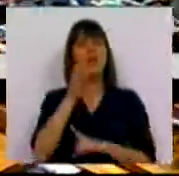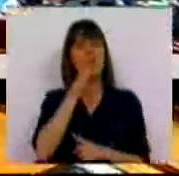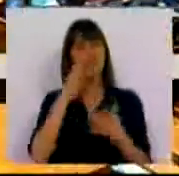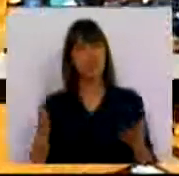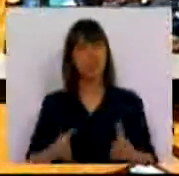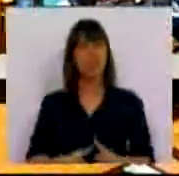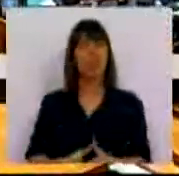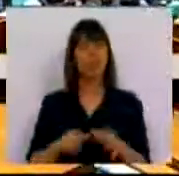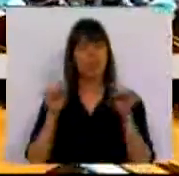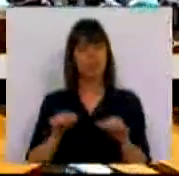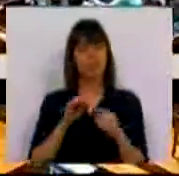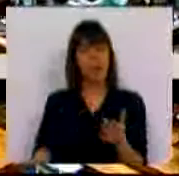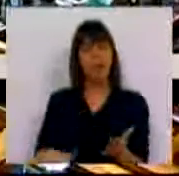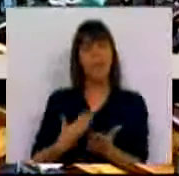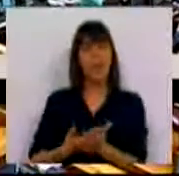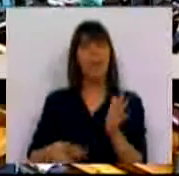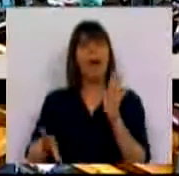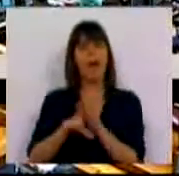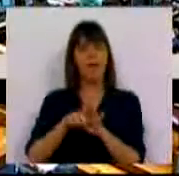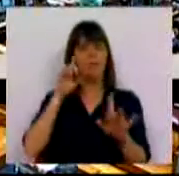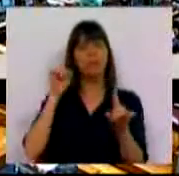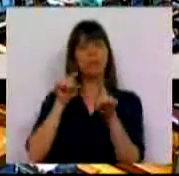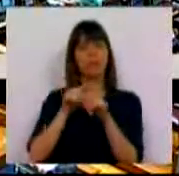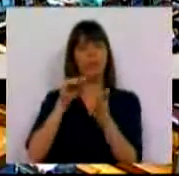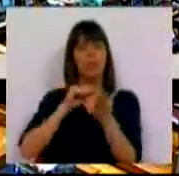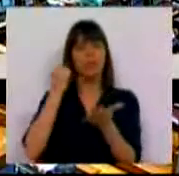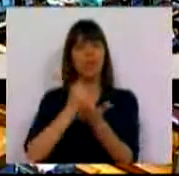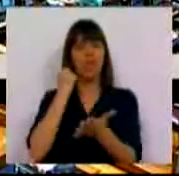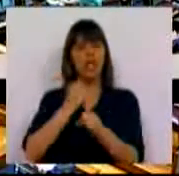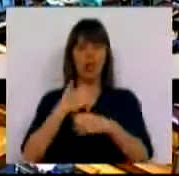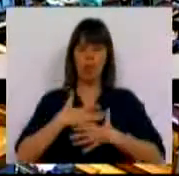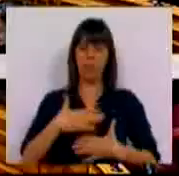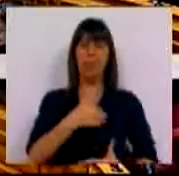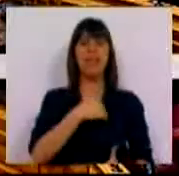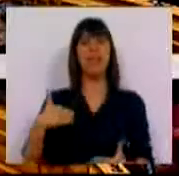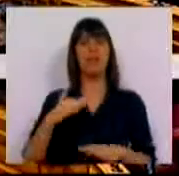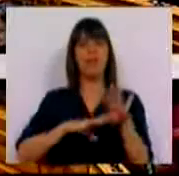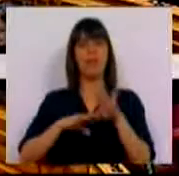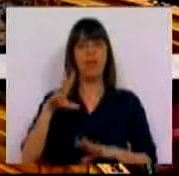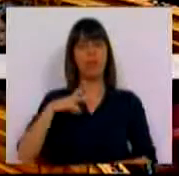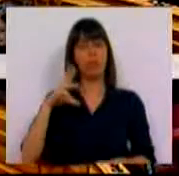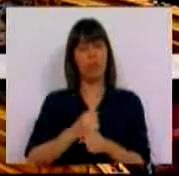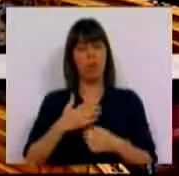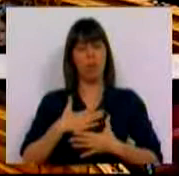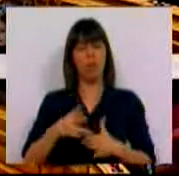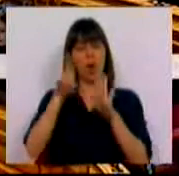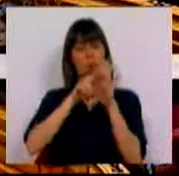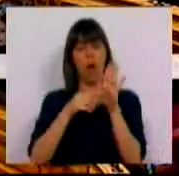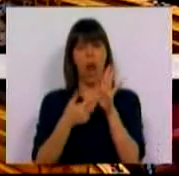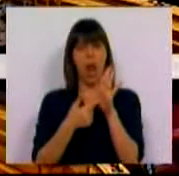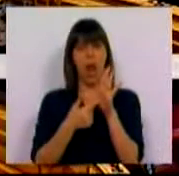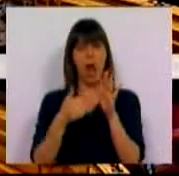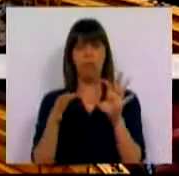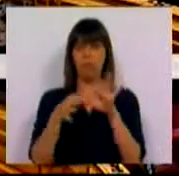Deputados. Esta é uma proposta de lei com o objetivo de registros por profissionais de saúde que exercem em Portugal, profissões regulamentadas com